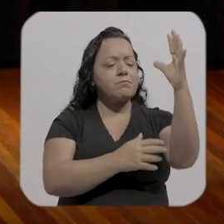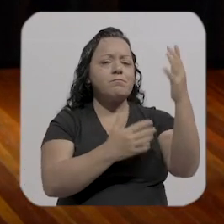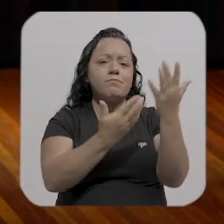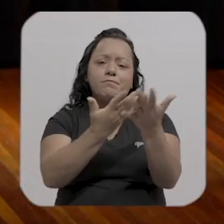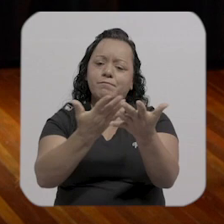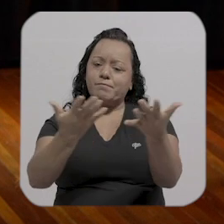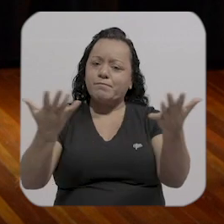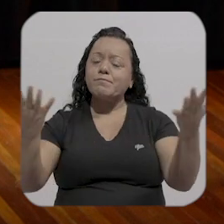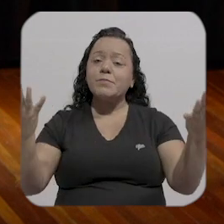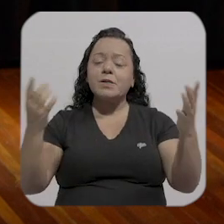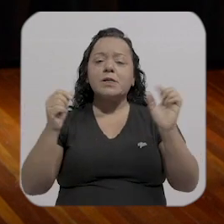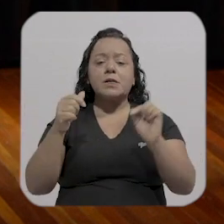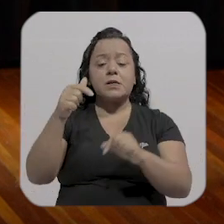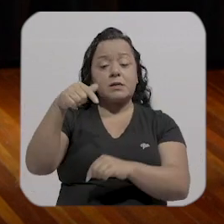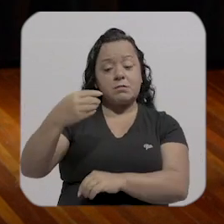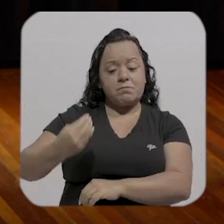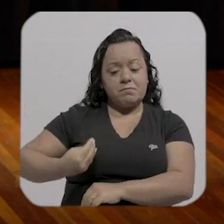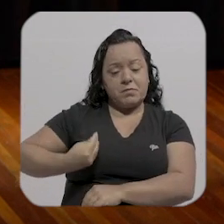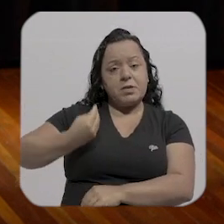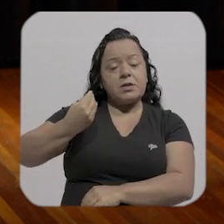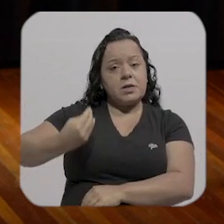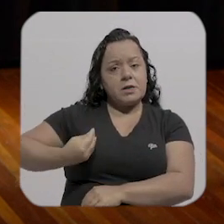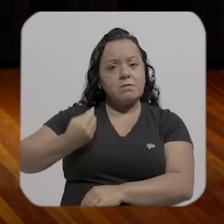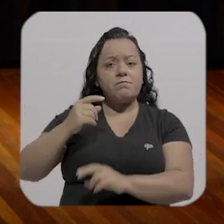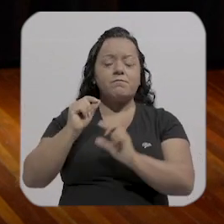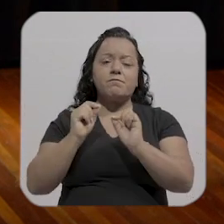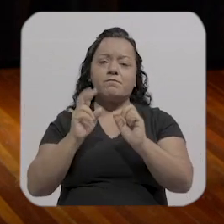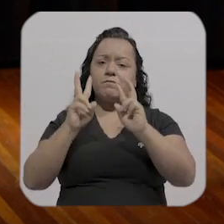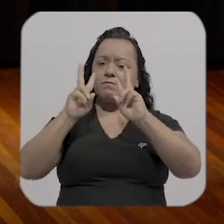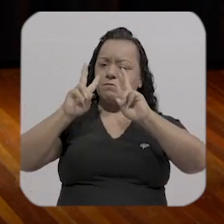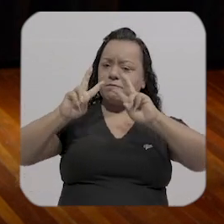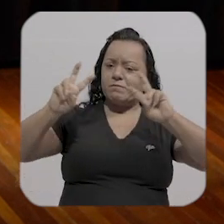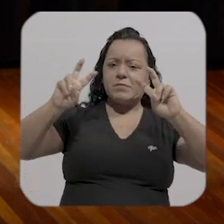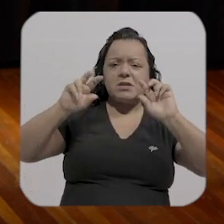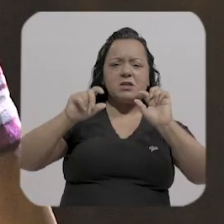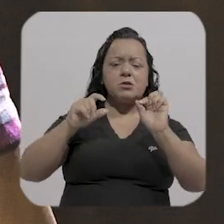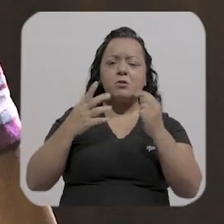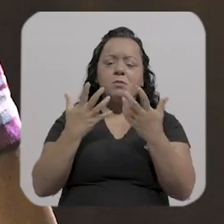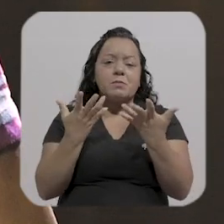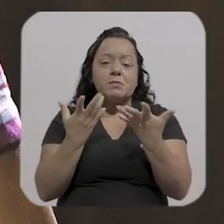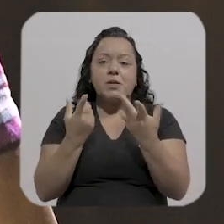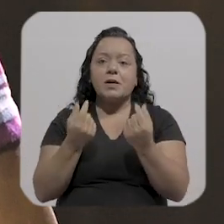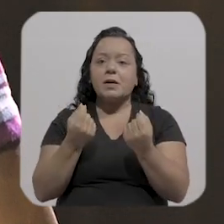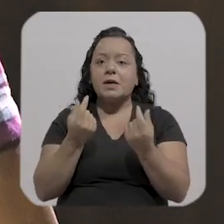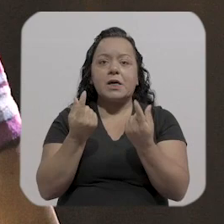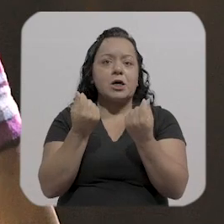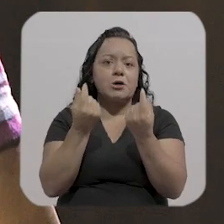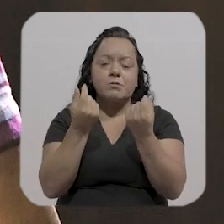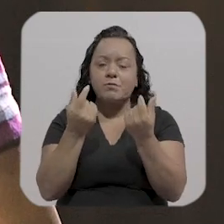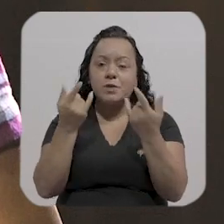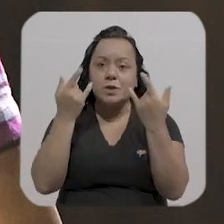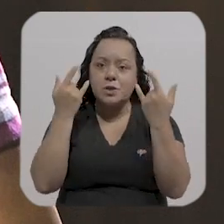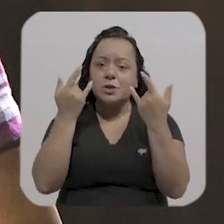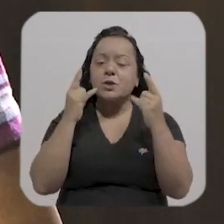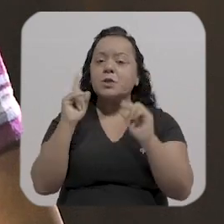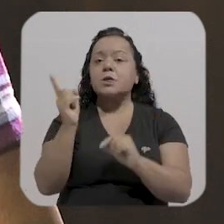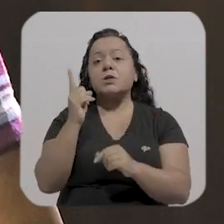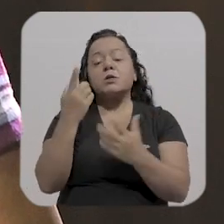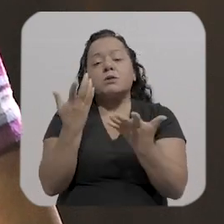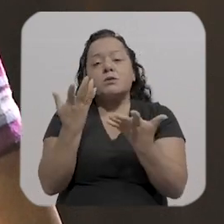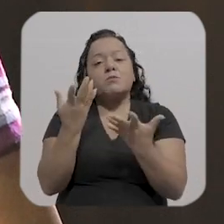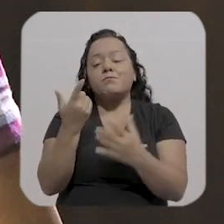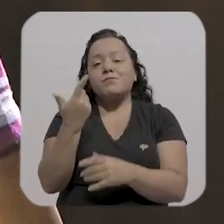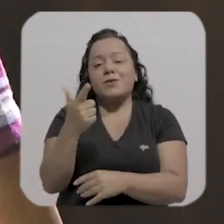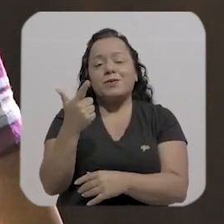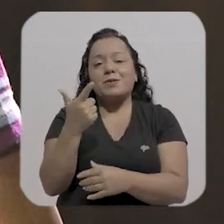uma boa relação com a cidade porque você não não constrói uma boa relação com com aquilo que você vai violentando